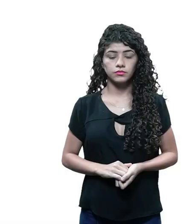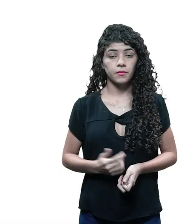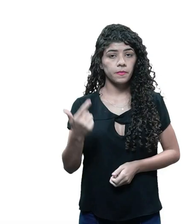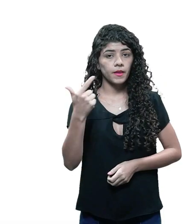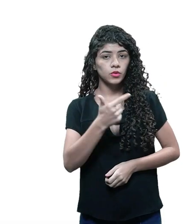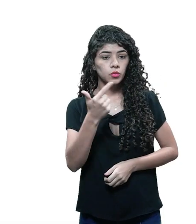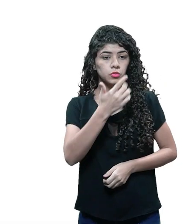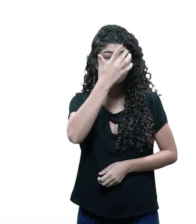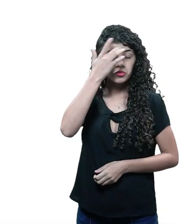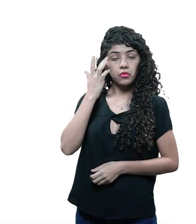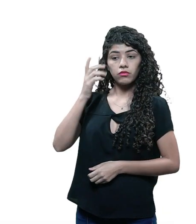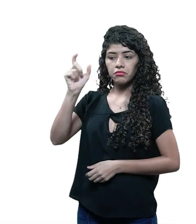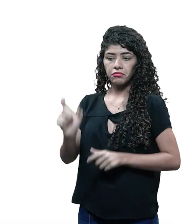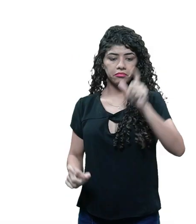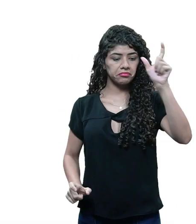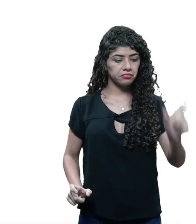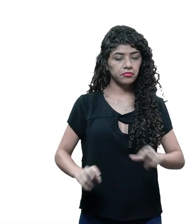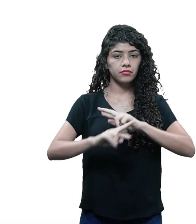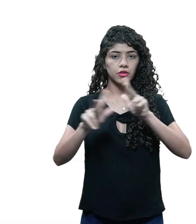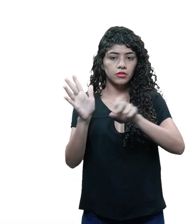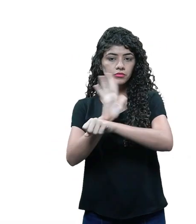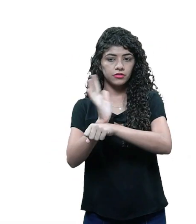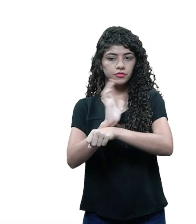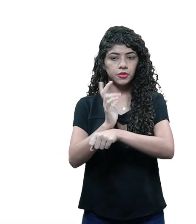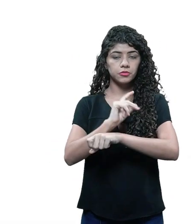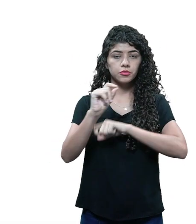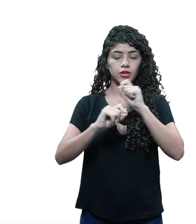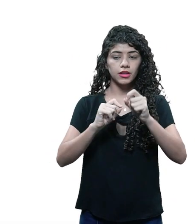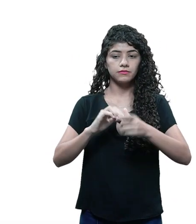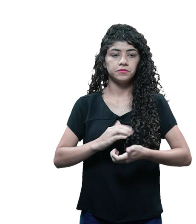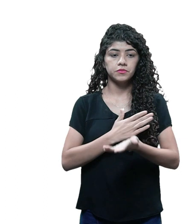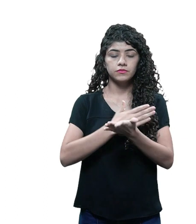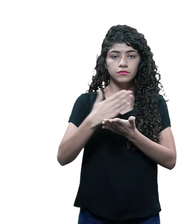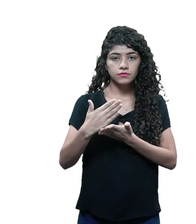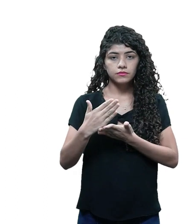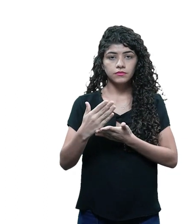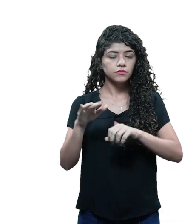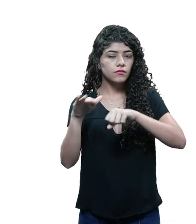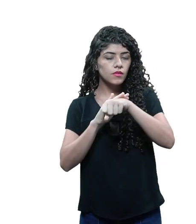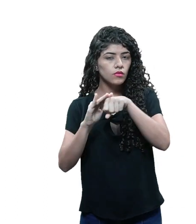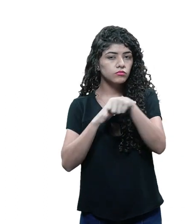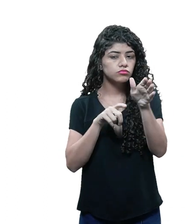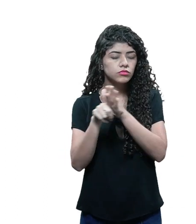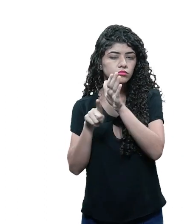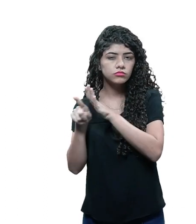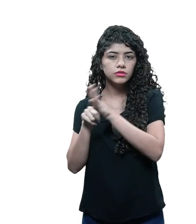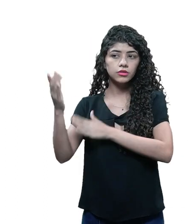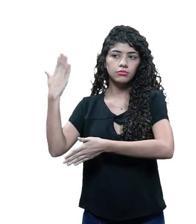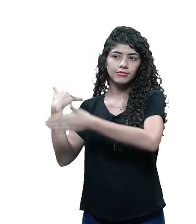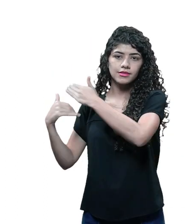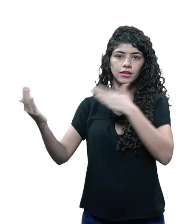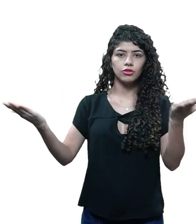Dois personagens de filmes diferentes caem da tela do cinema. A partir daí, travam o diálogo,